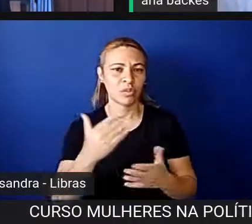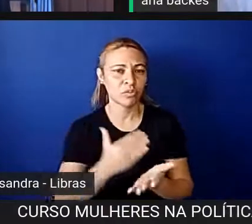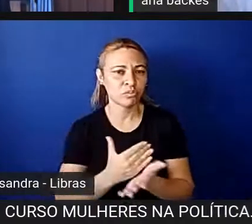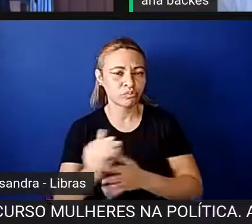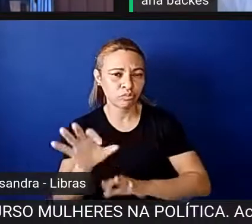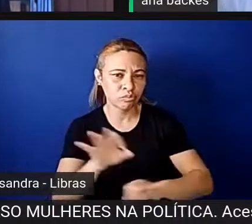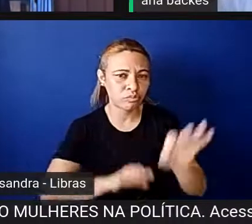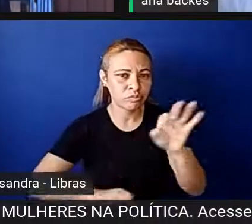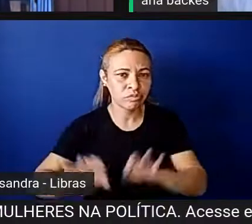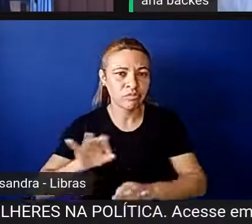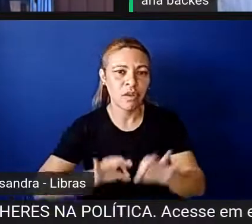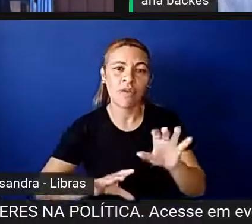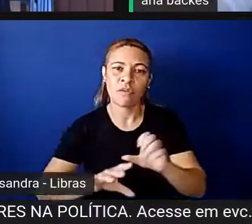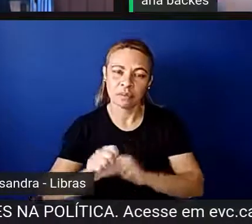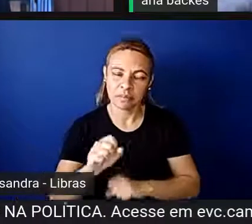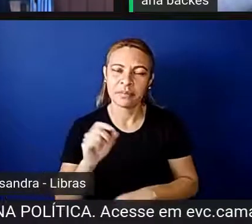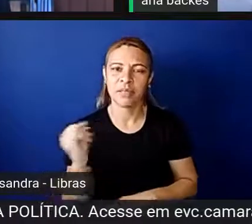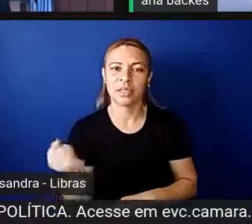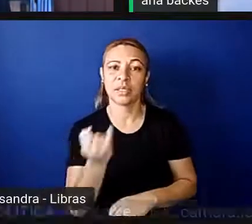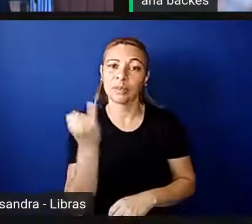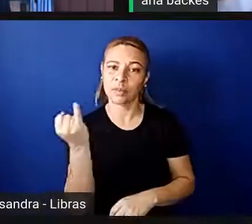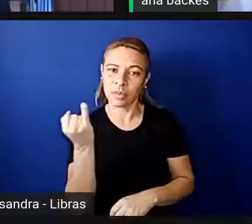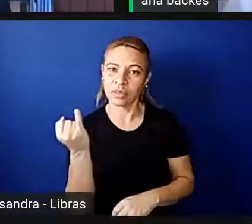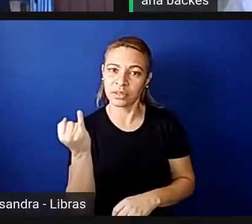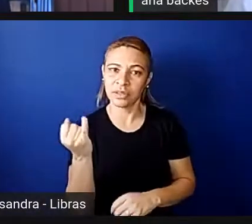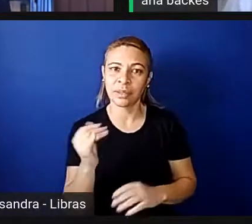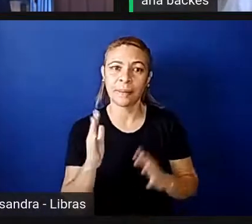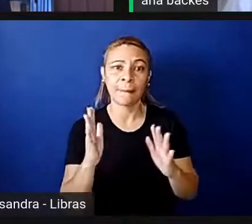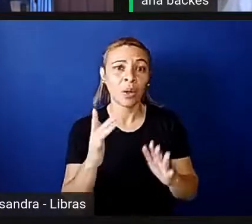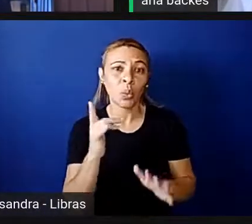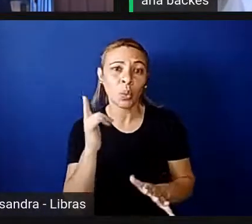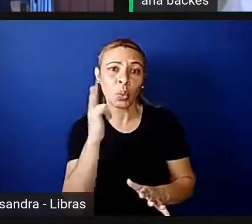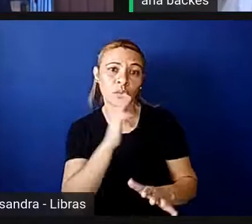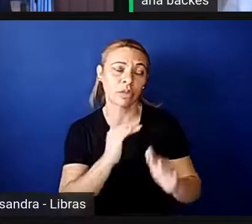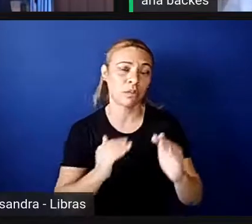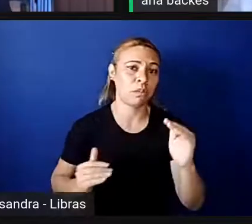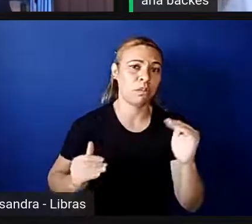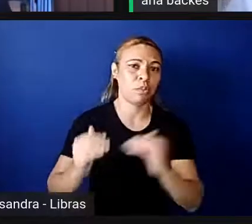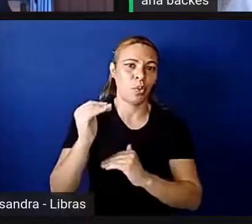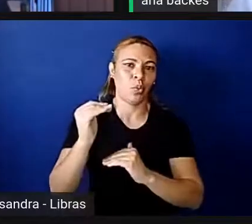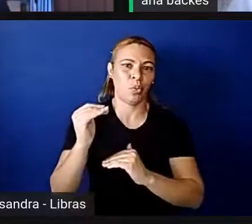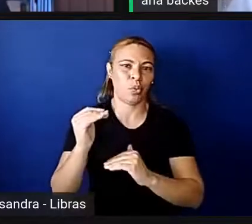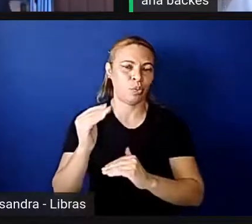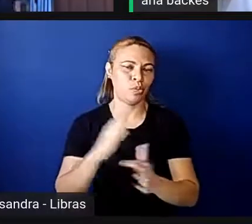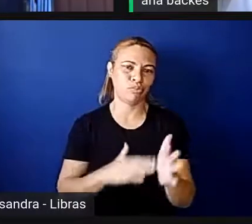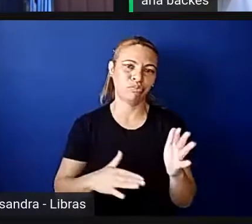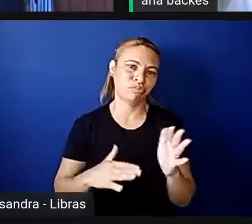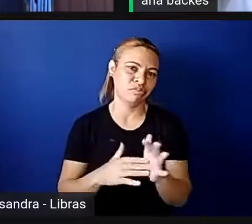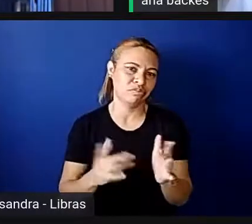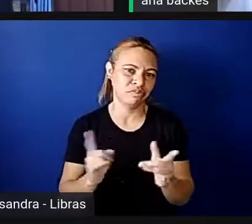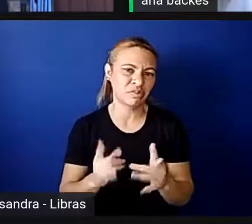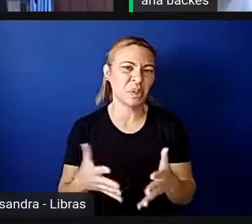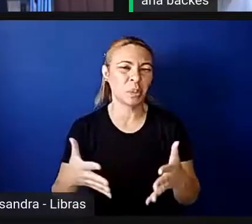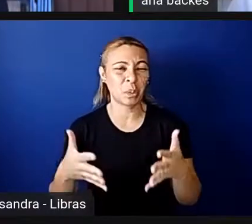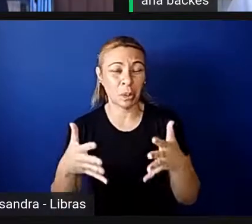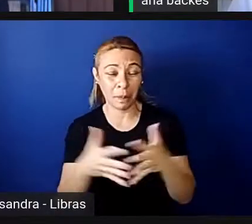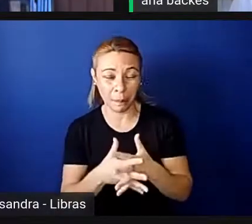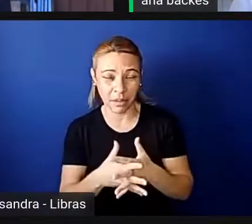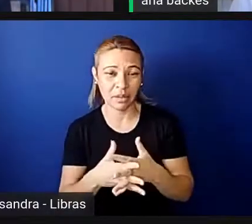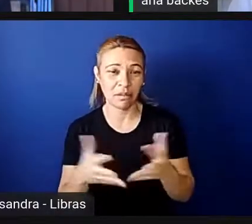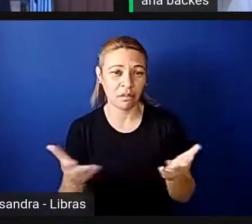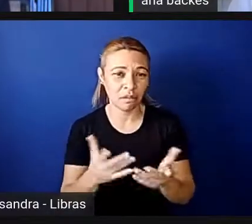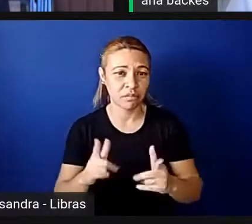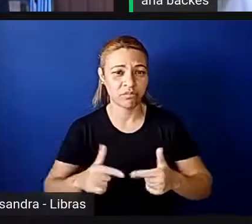importantes, mas elas não conseguem sobrepujar todo esse quadro complicado com o qual a gente lida quando está